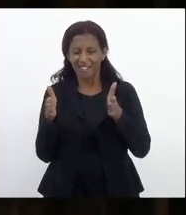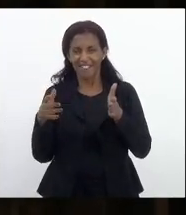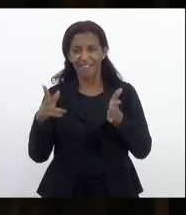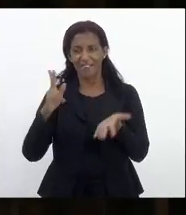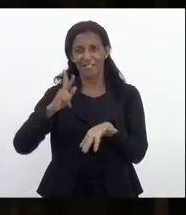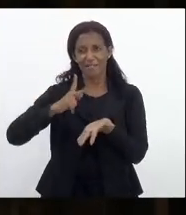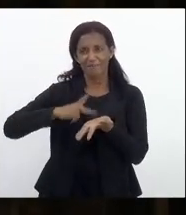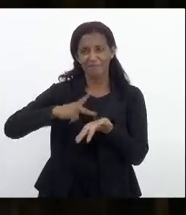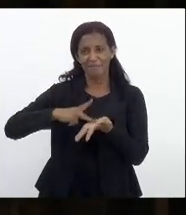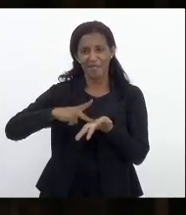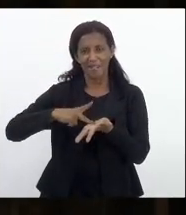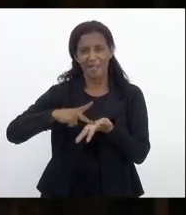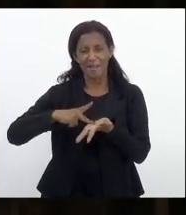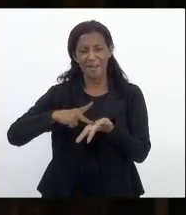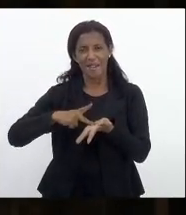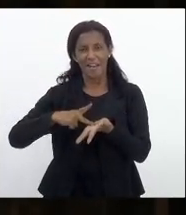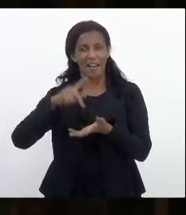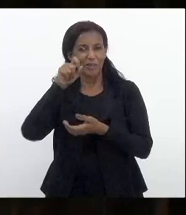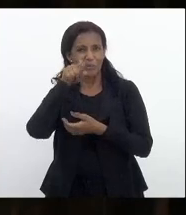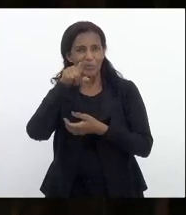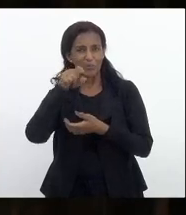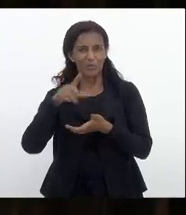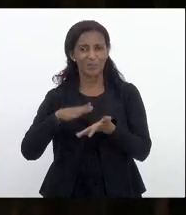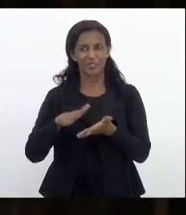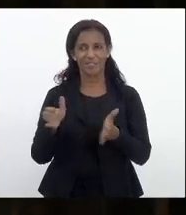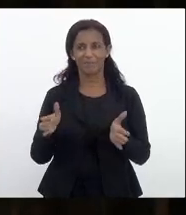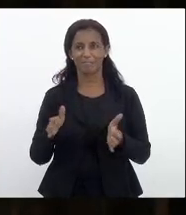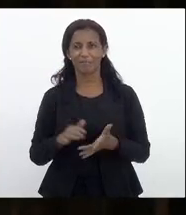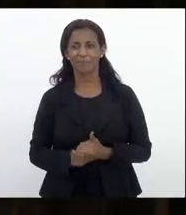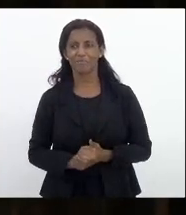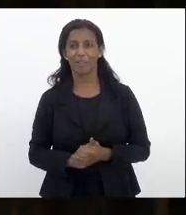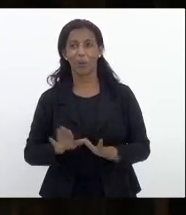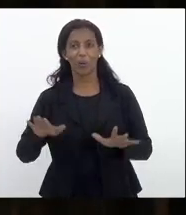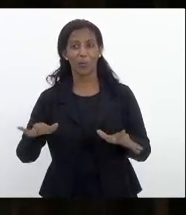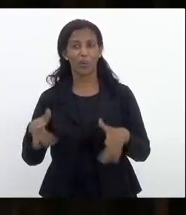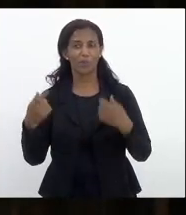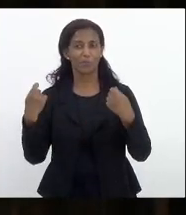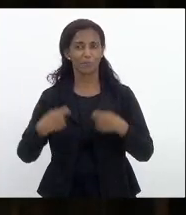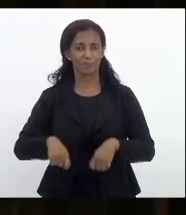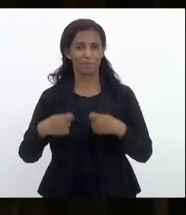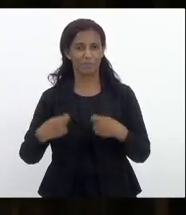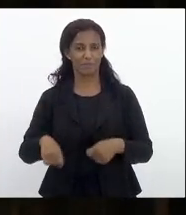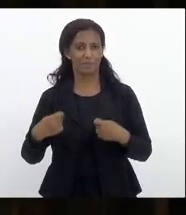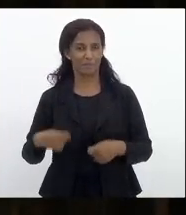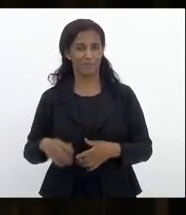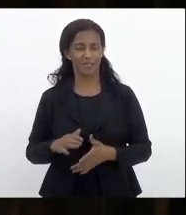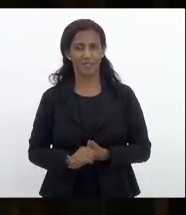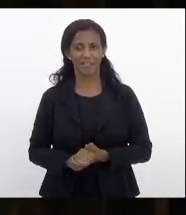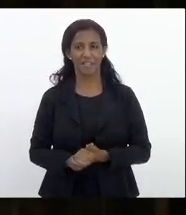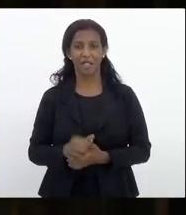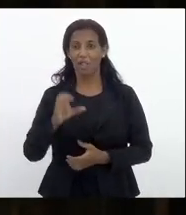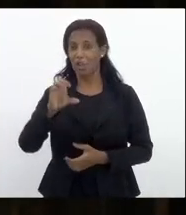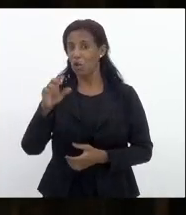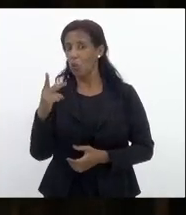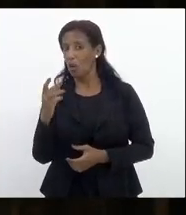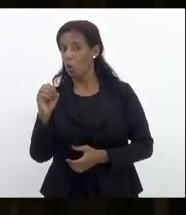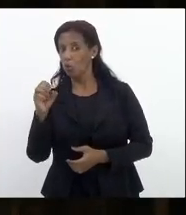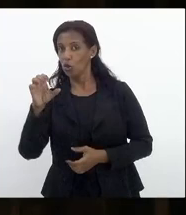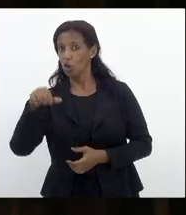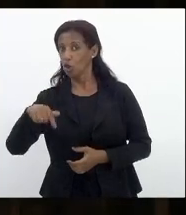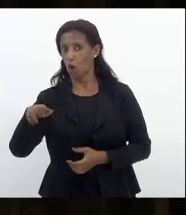verdadeiro barriga azul tá esse aqui quando a gente precisa não é o golpe o choque vem não são